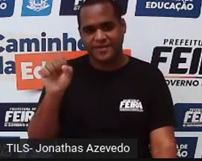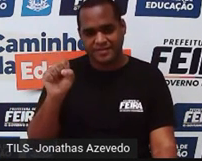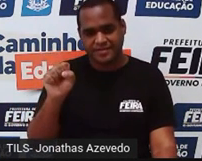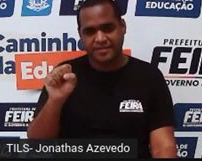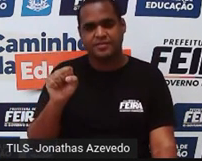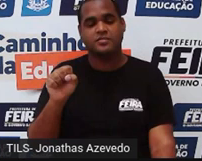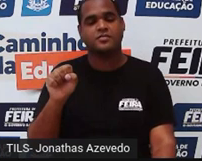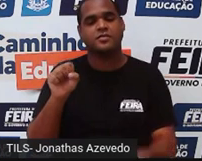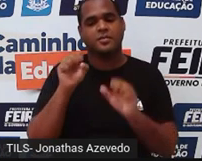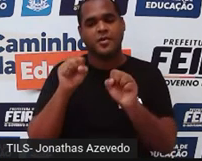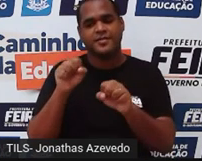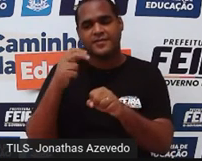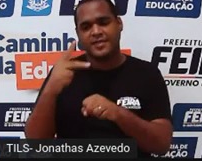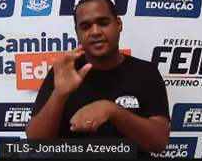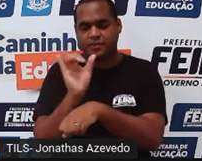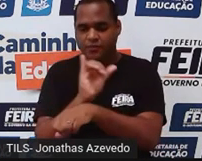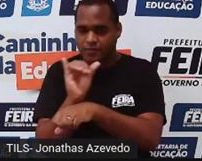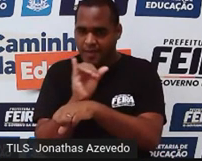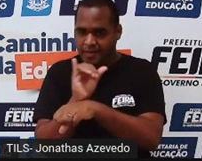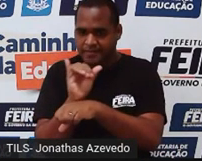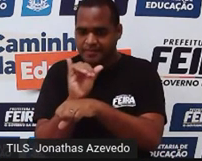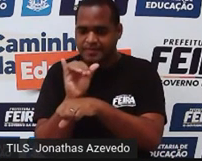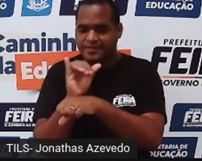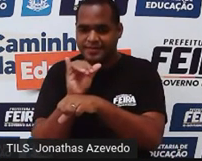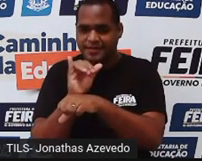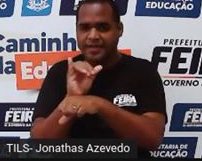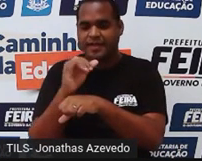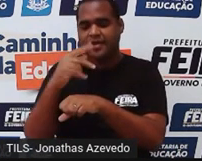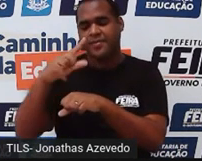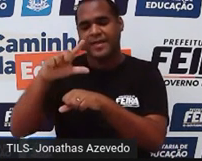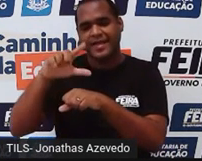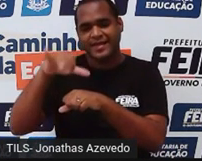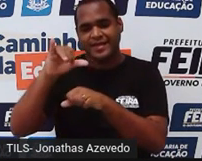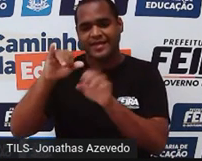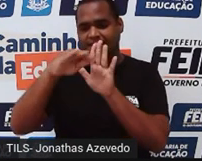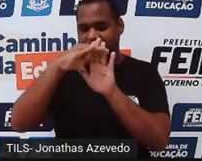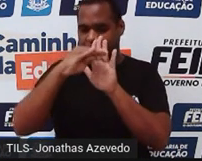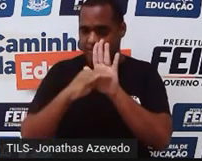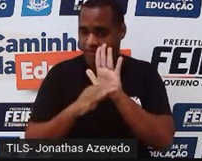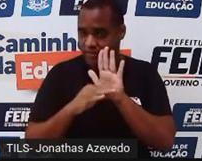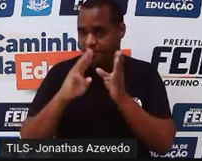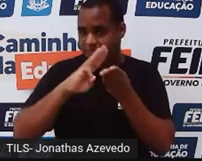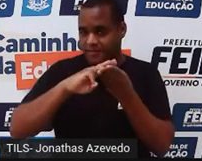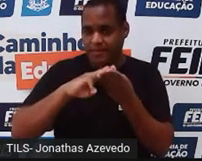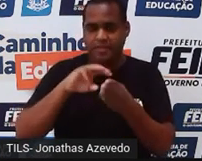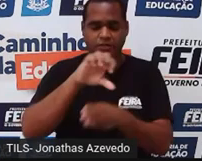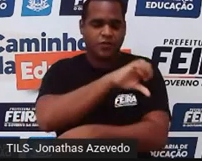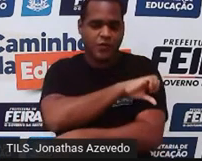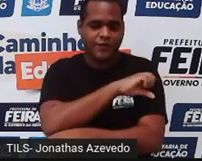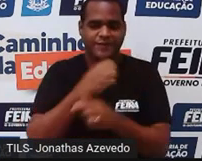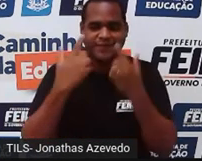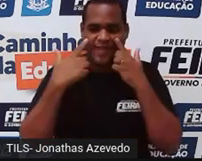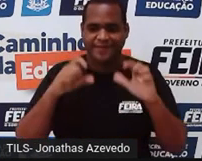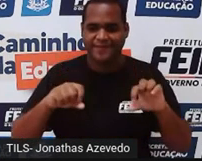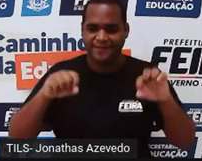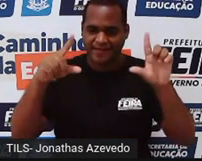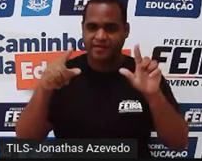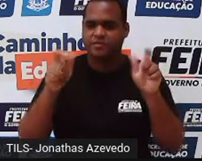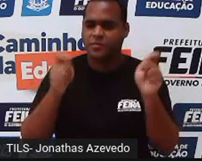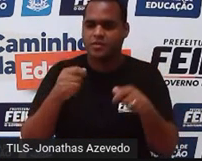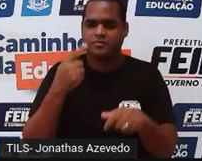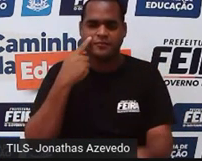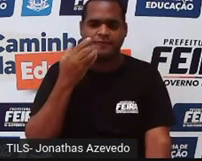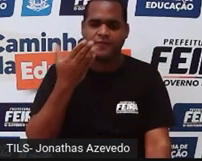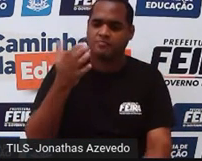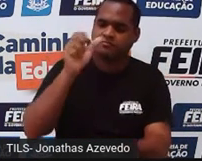Santana lá no YouTube, pegar a playlist de matemática do nono ano, buscar essa aula, assistir,